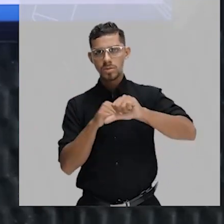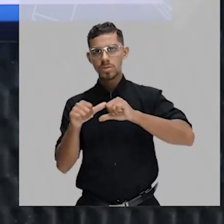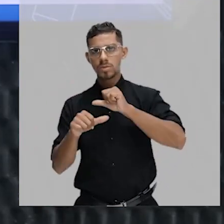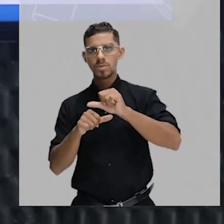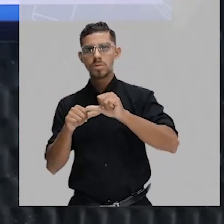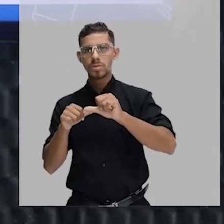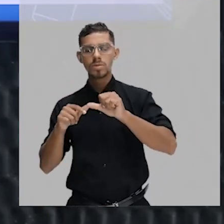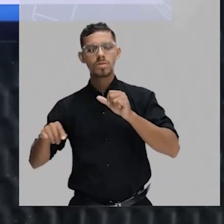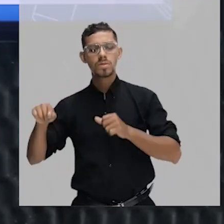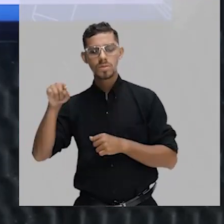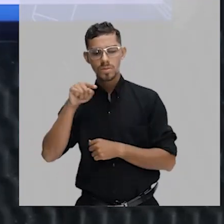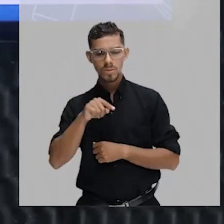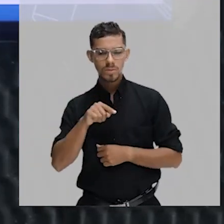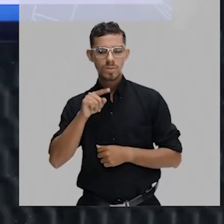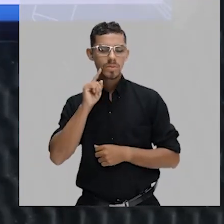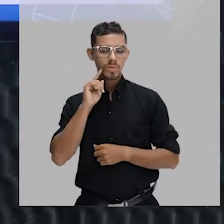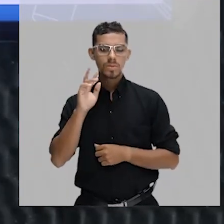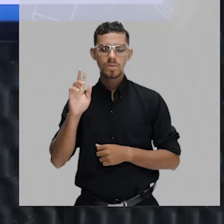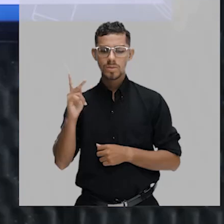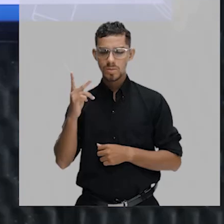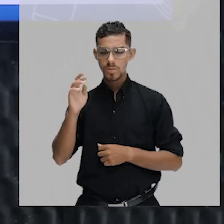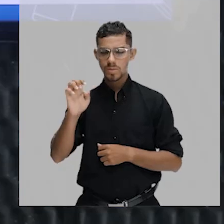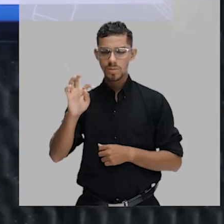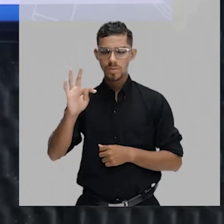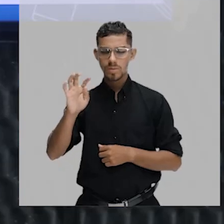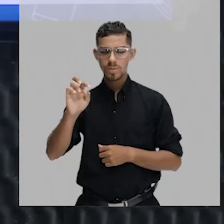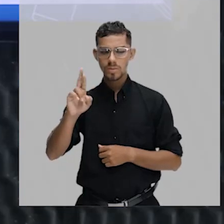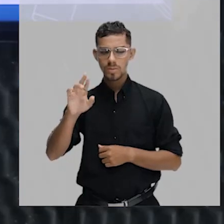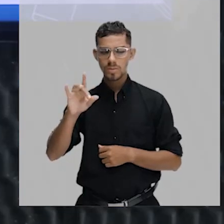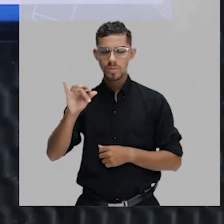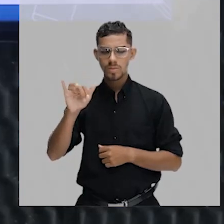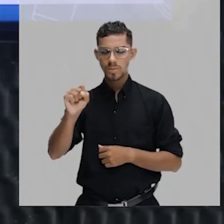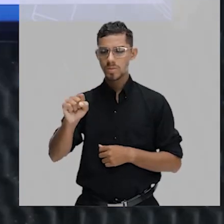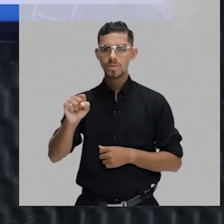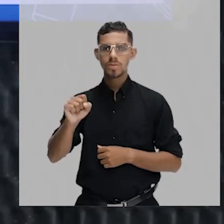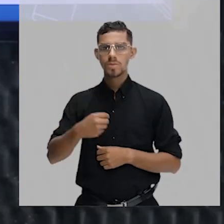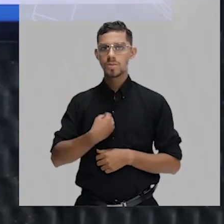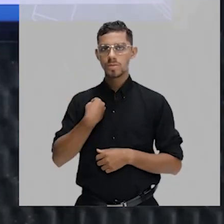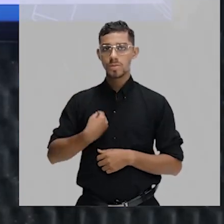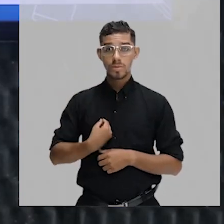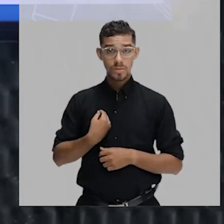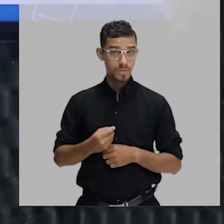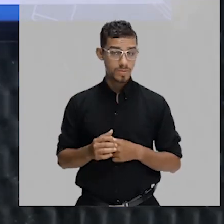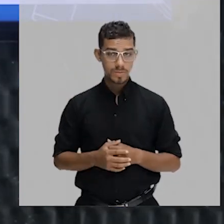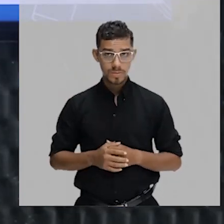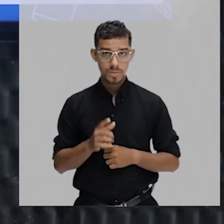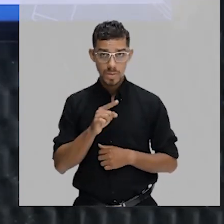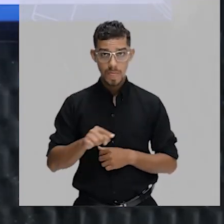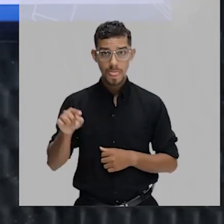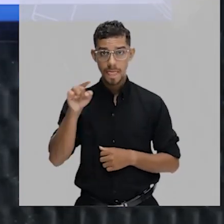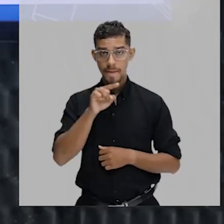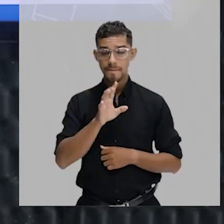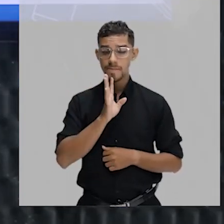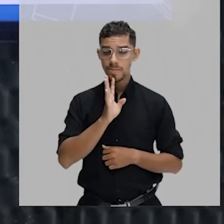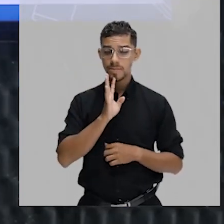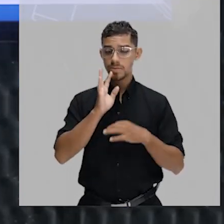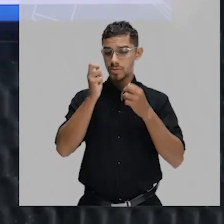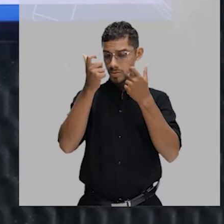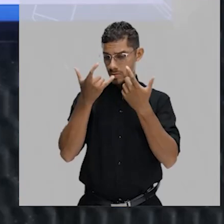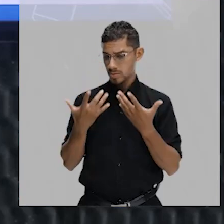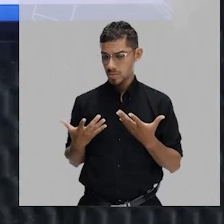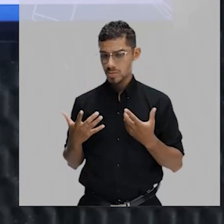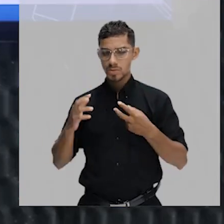a hereditariedade dos seres vivos. Então, como vocês já sabem, o gene